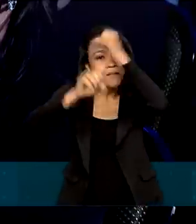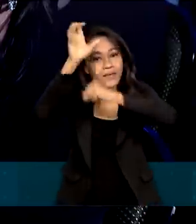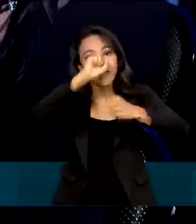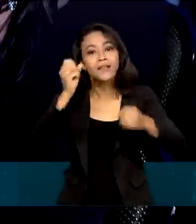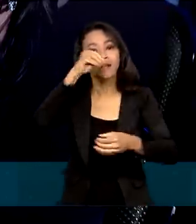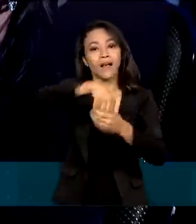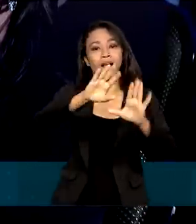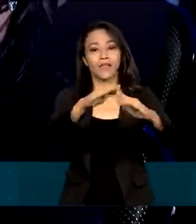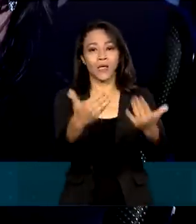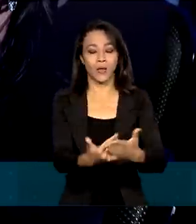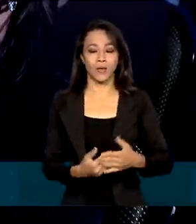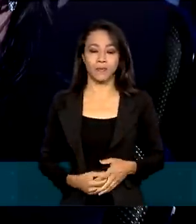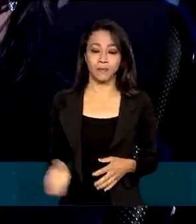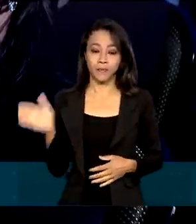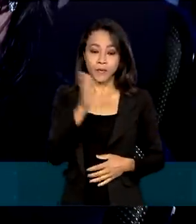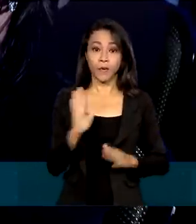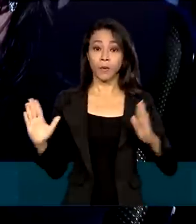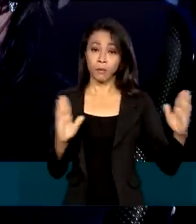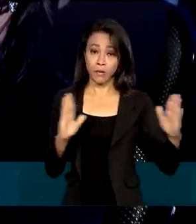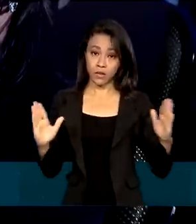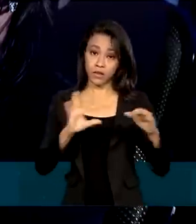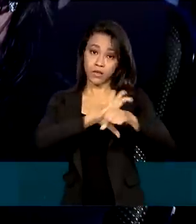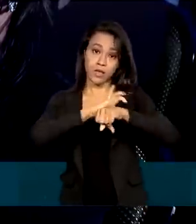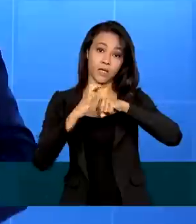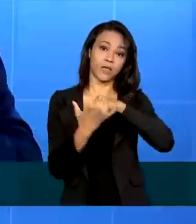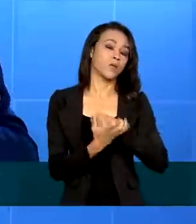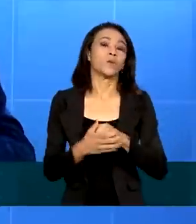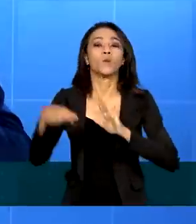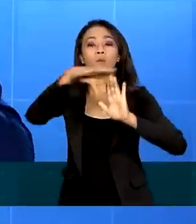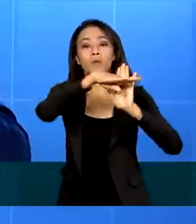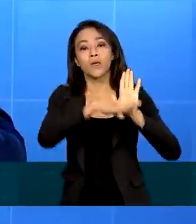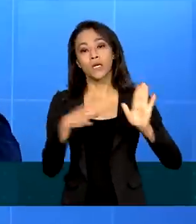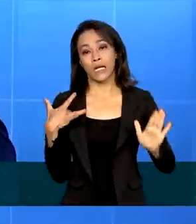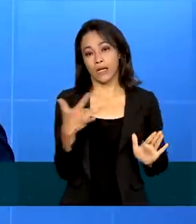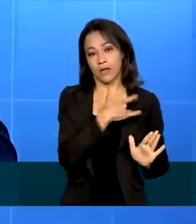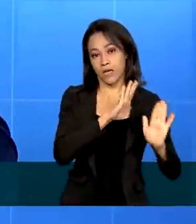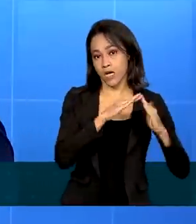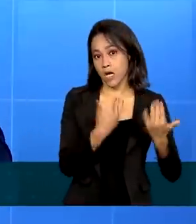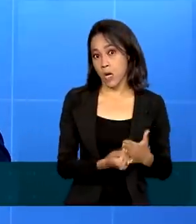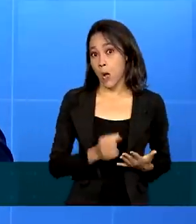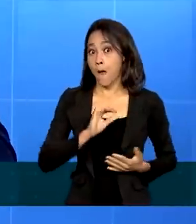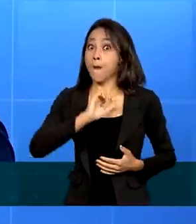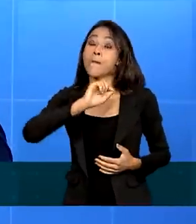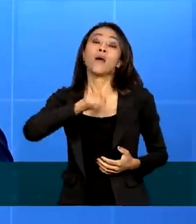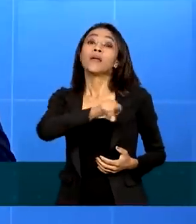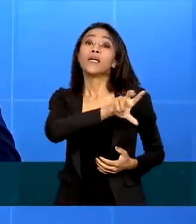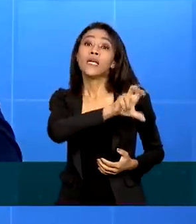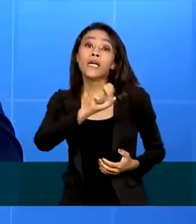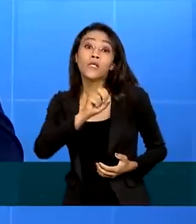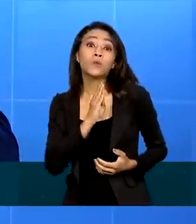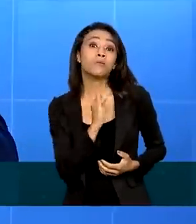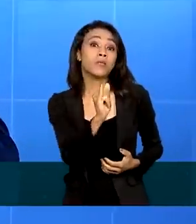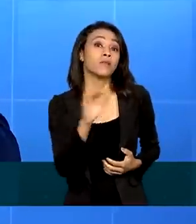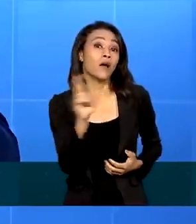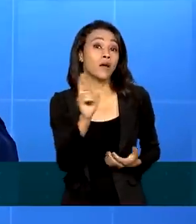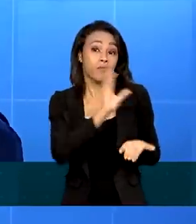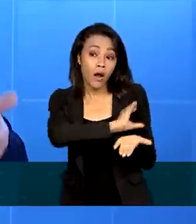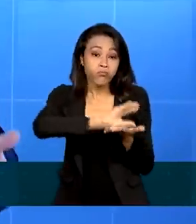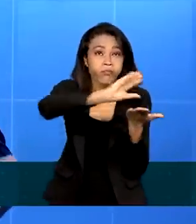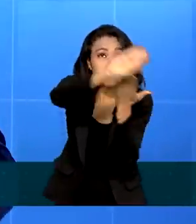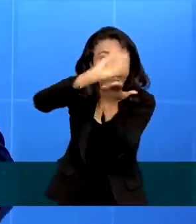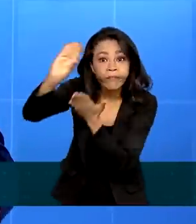Durante a pandemia de Covid-19, o Saúde na Escola repassou quase meio bilhão de reais para que instituições se